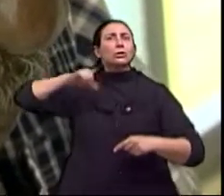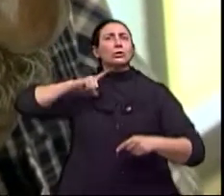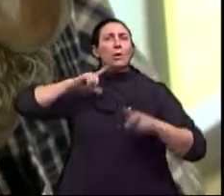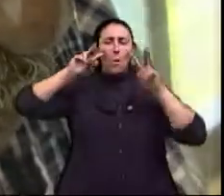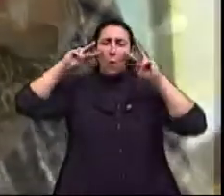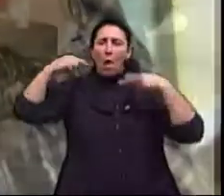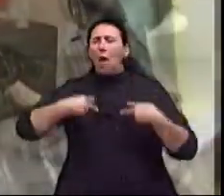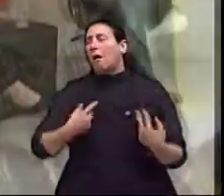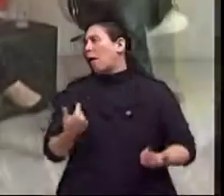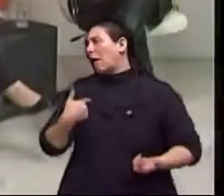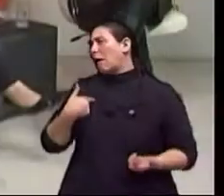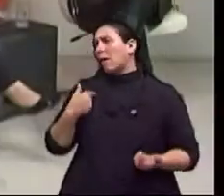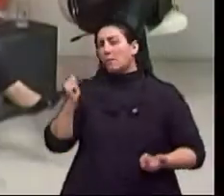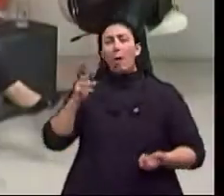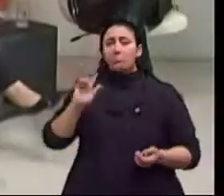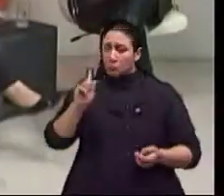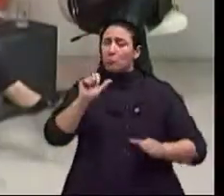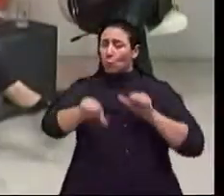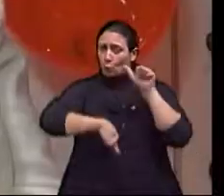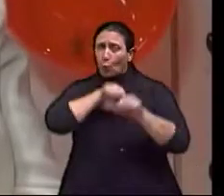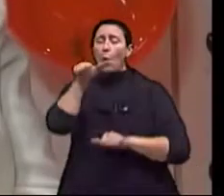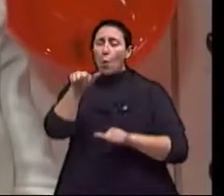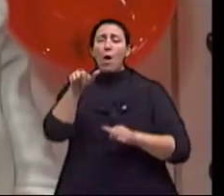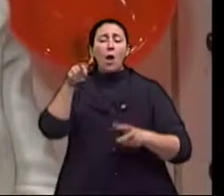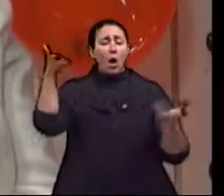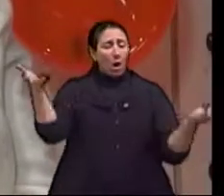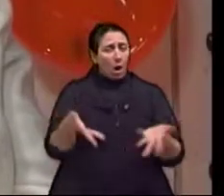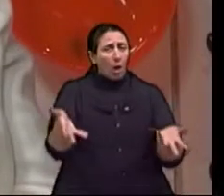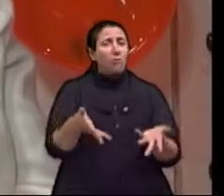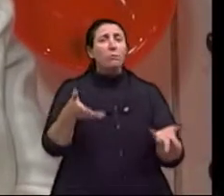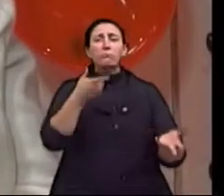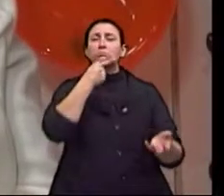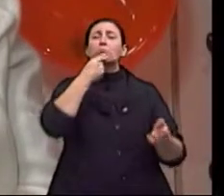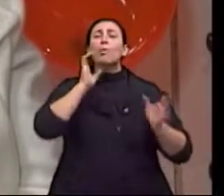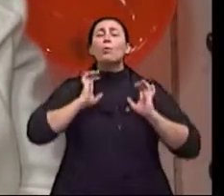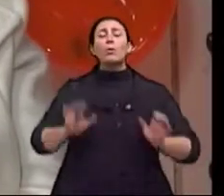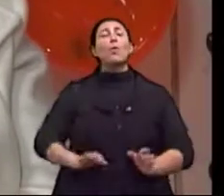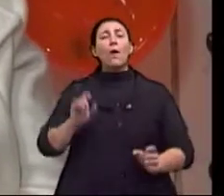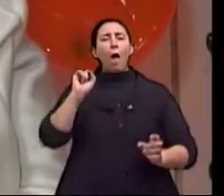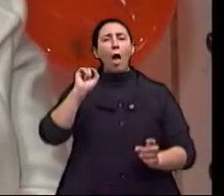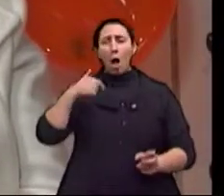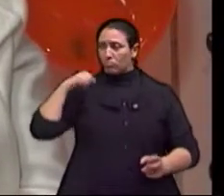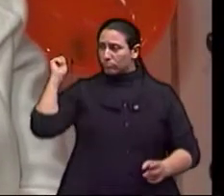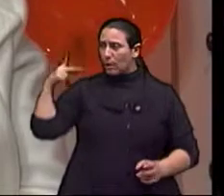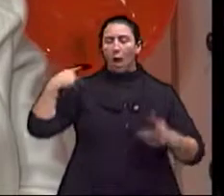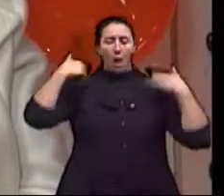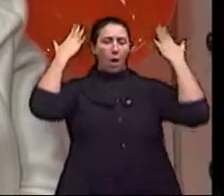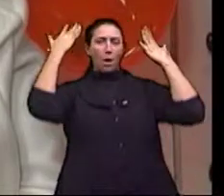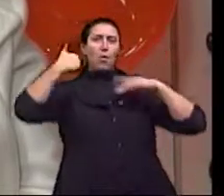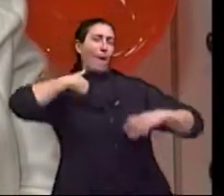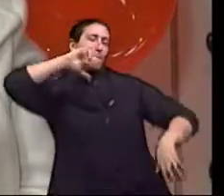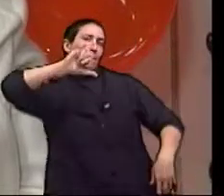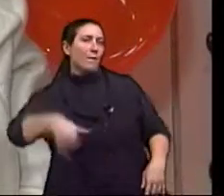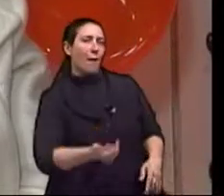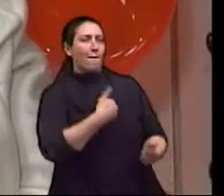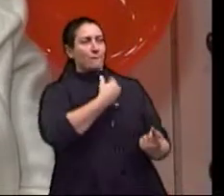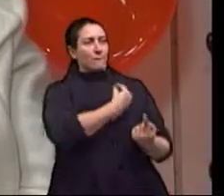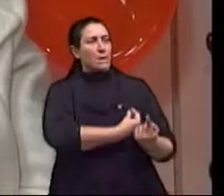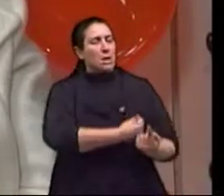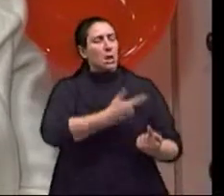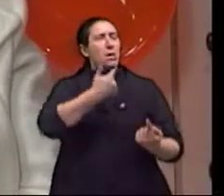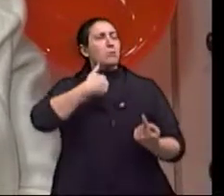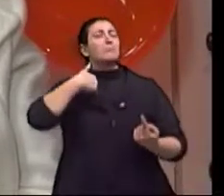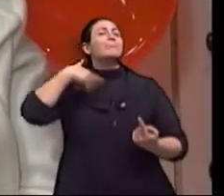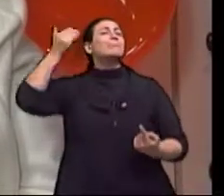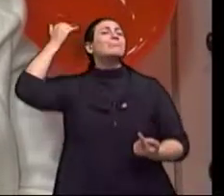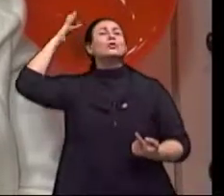importantíssimo que o comportamento do homem hoje, ele está voltado para buscar mais vida, mais projetos, mais sonhos,